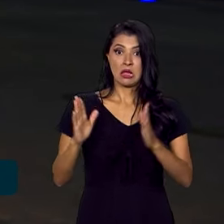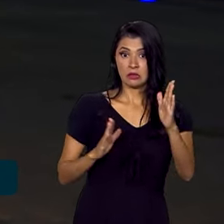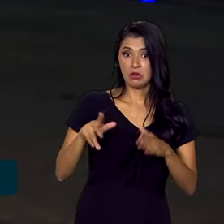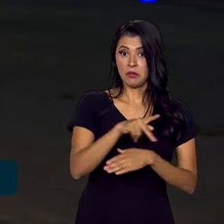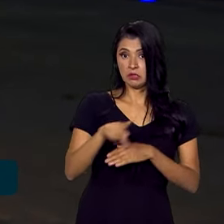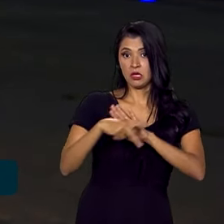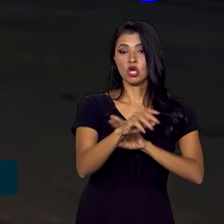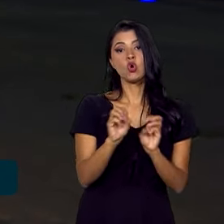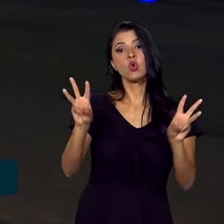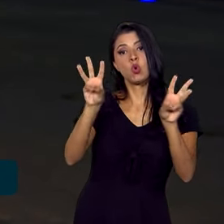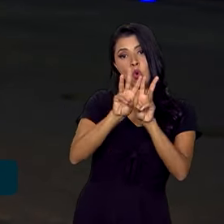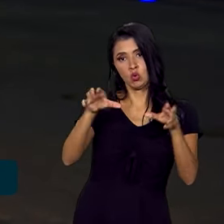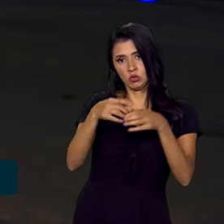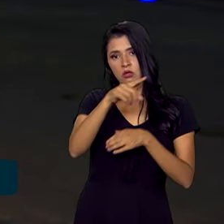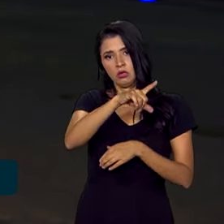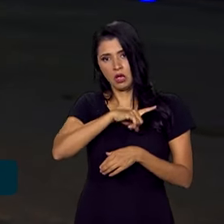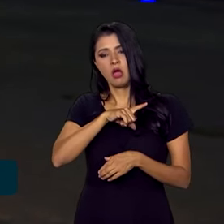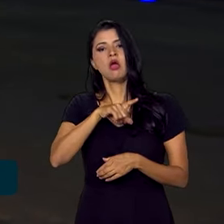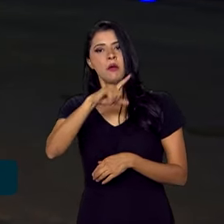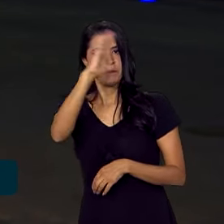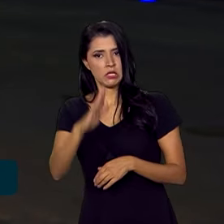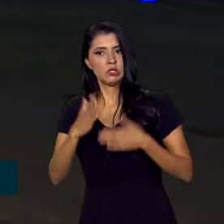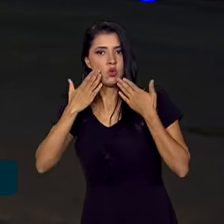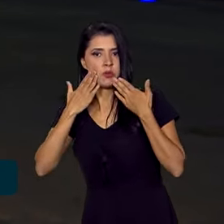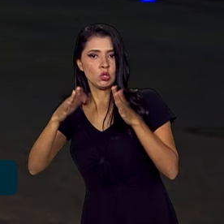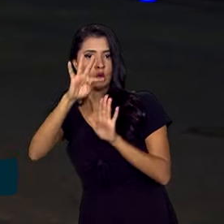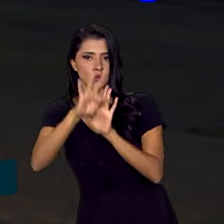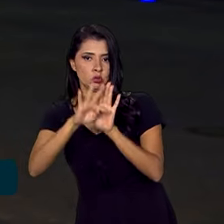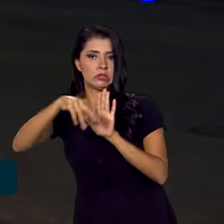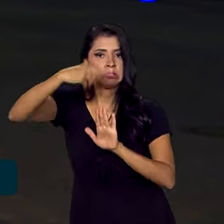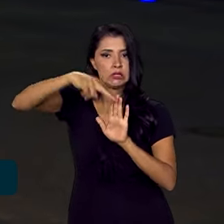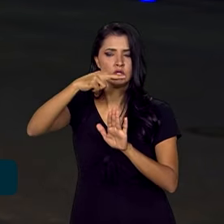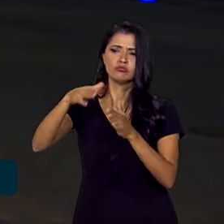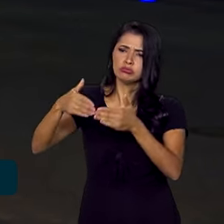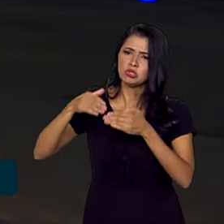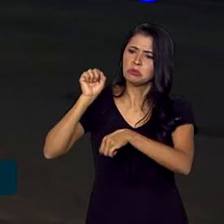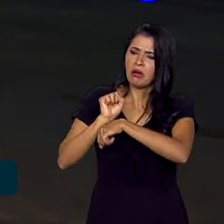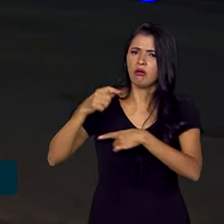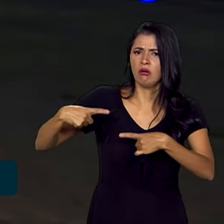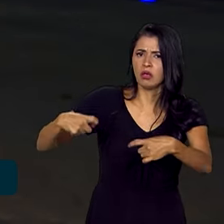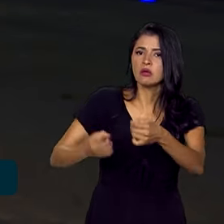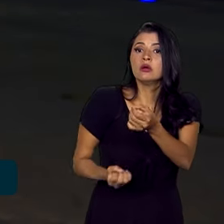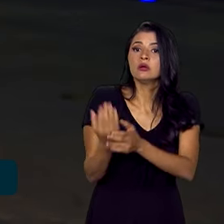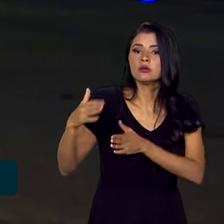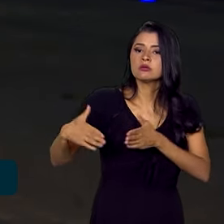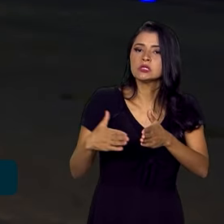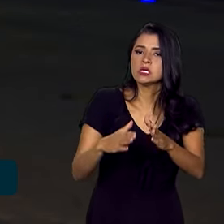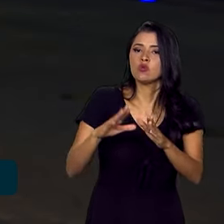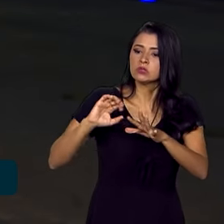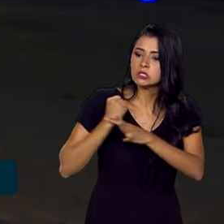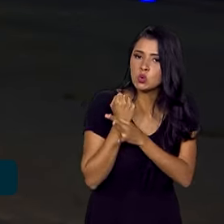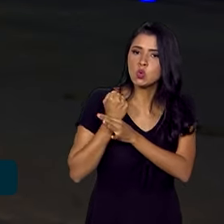de Segurança da ONU, a diplomacia brasileira apresentou uma resolução pedindo cessar fogo e a criação de uma passagem